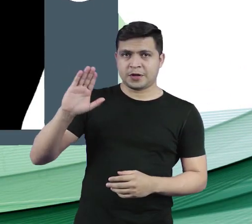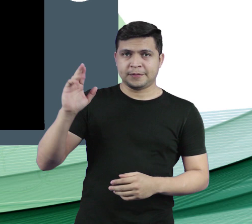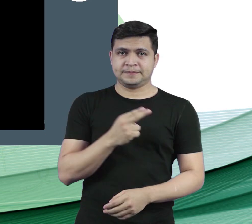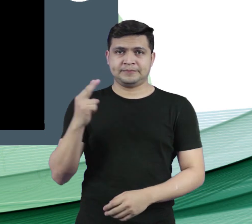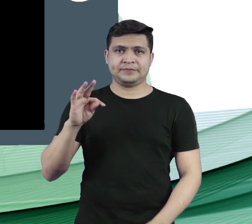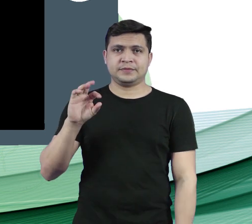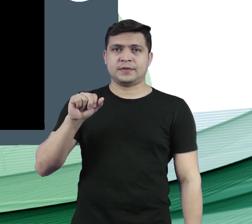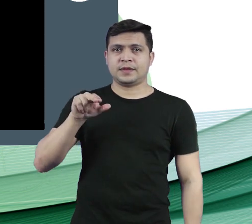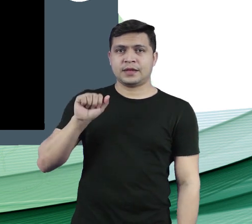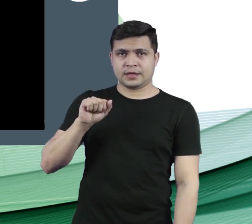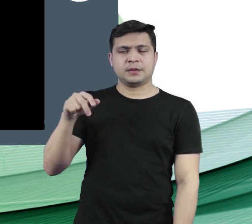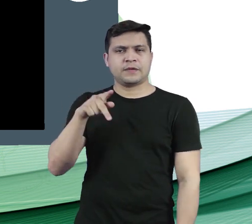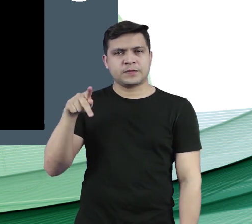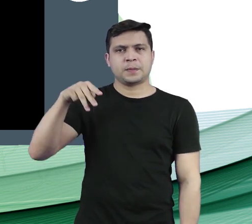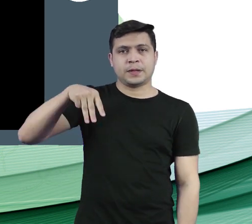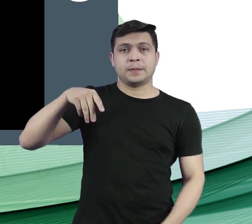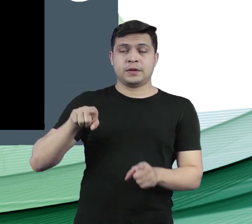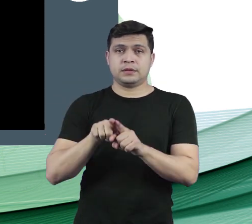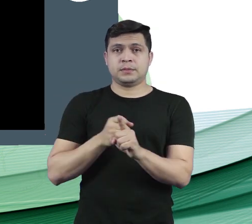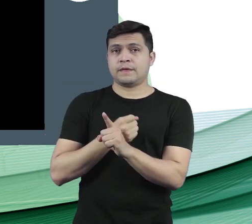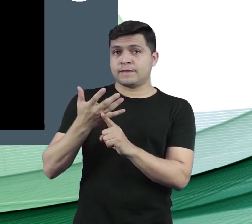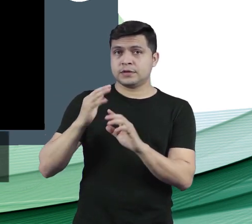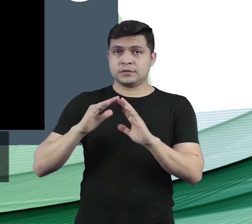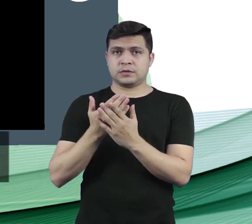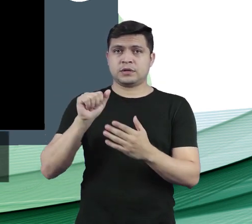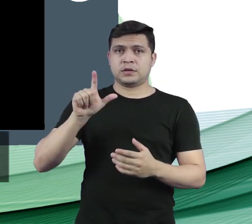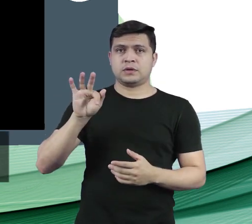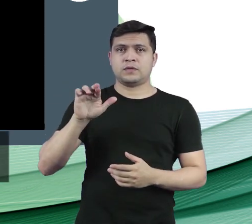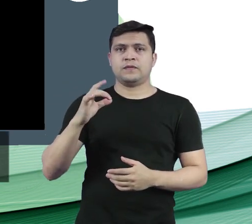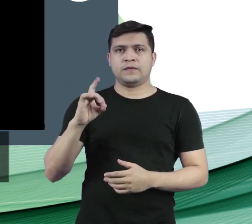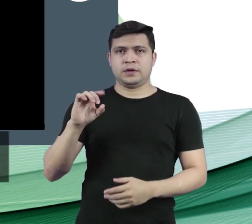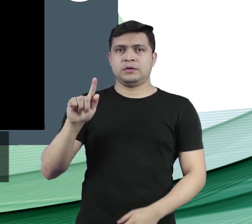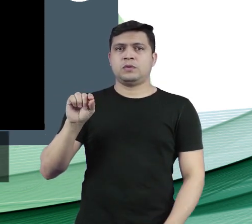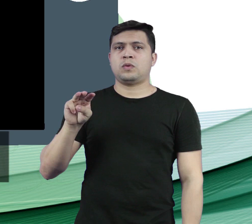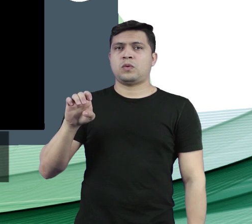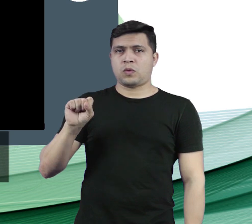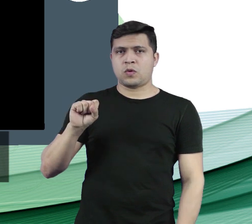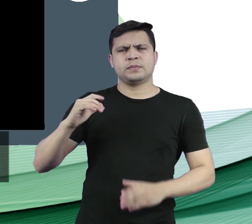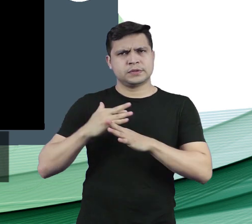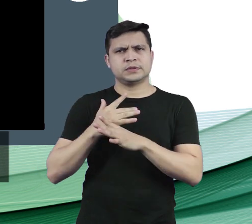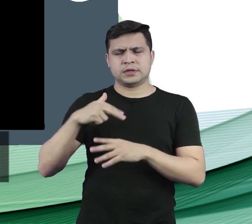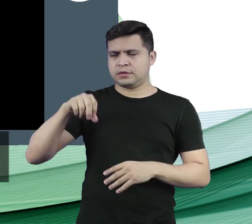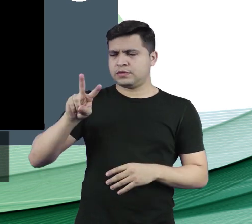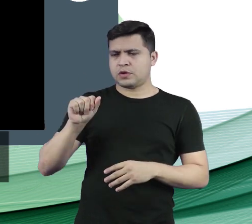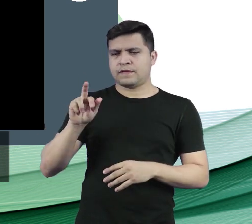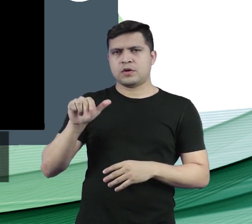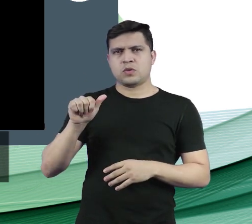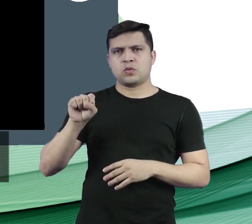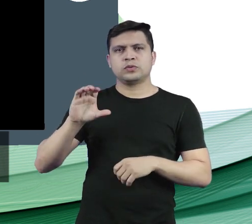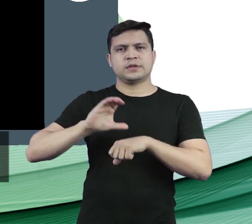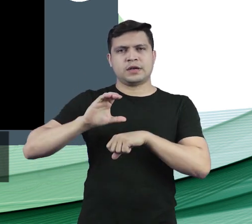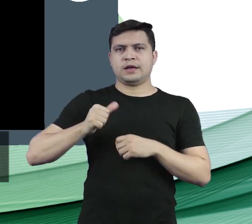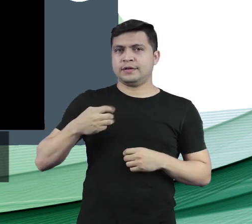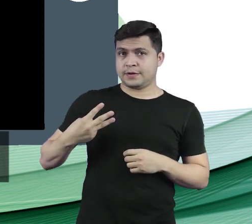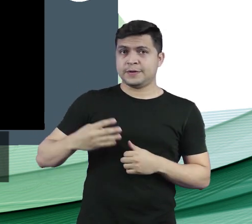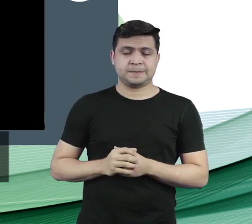Olá, sou Tânia Farias, professora de Matemática e Física da Escola de Ensino Médio Alfredo Gomes, em Nova Russas, pertencente